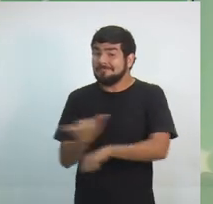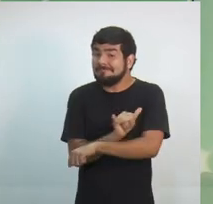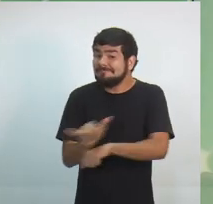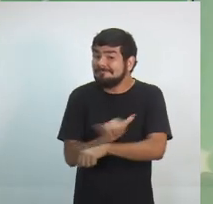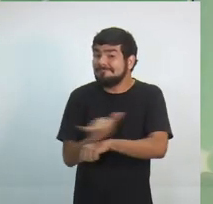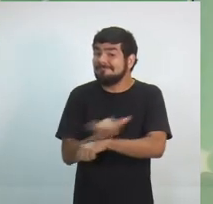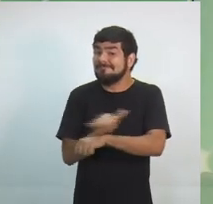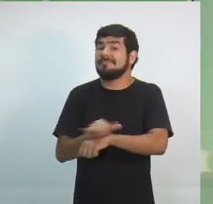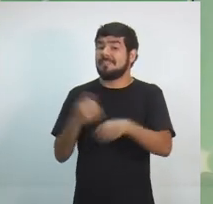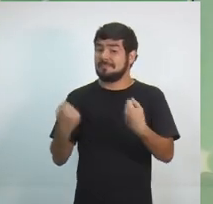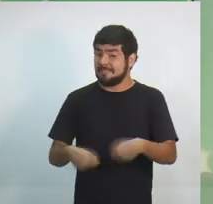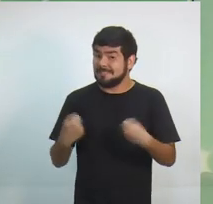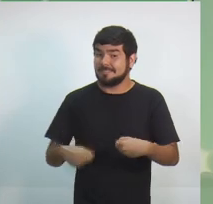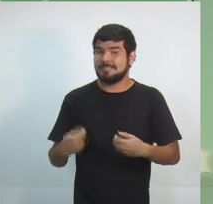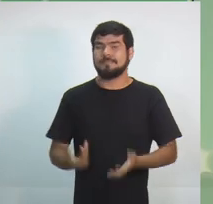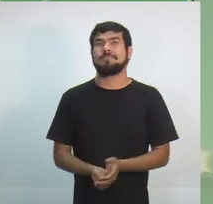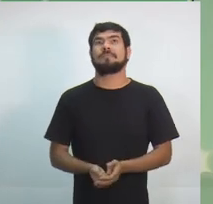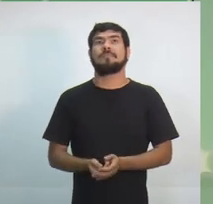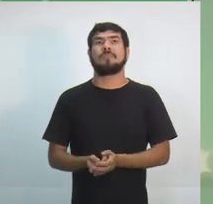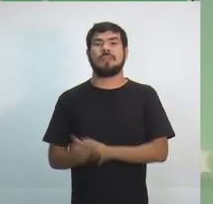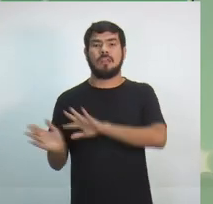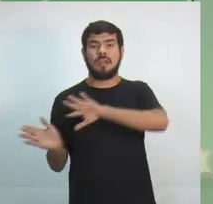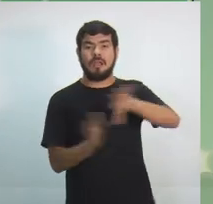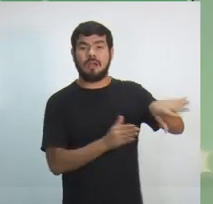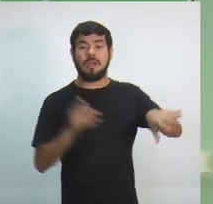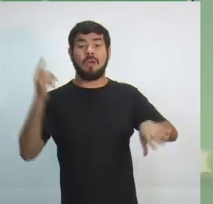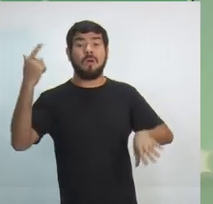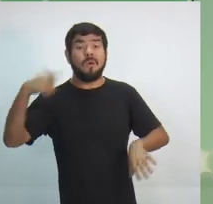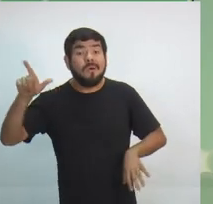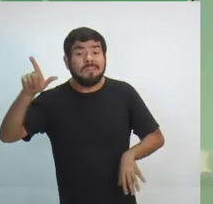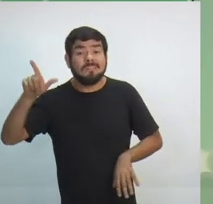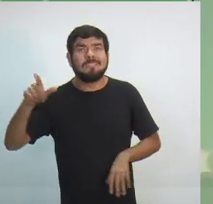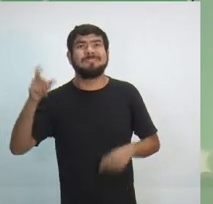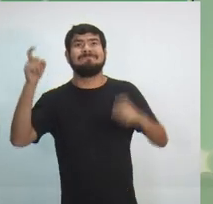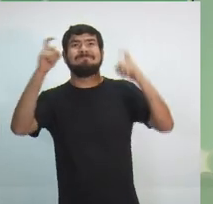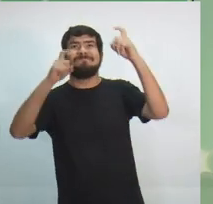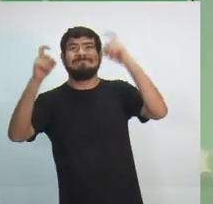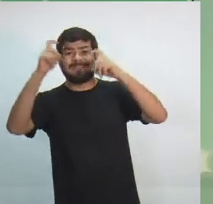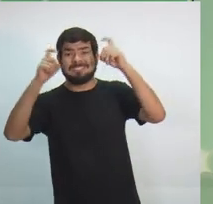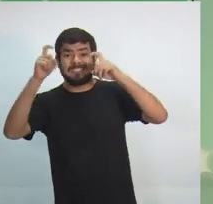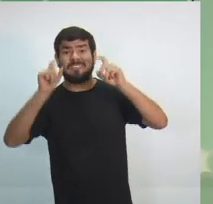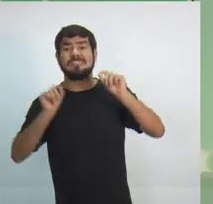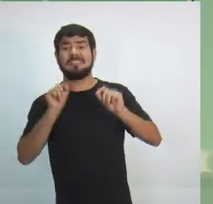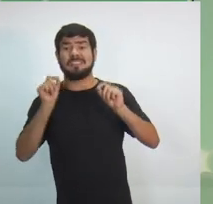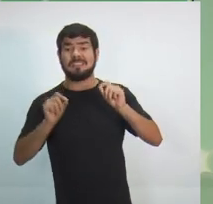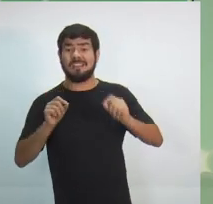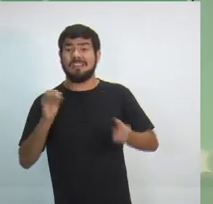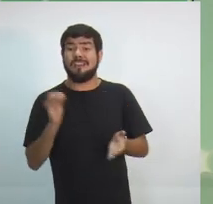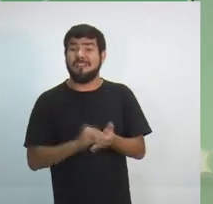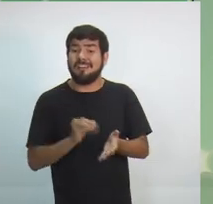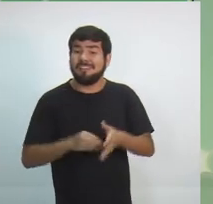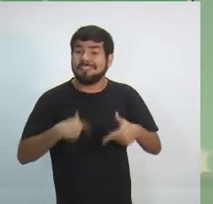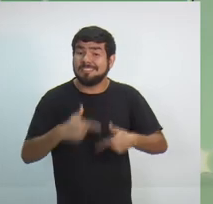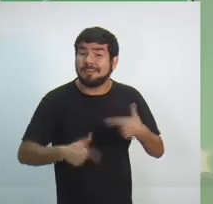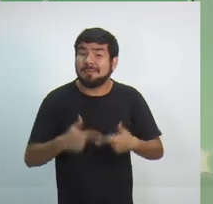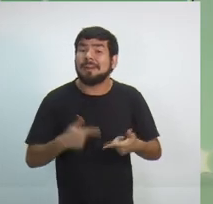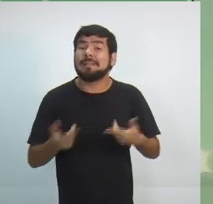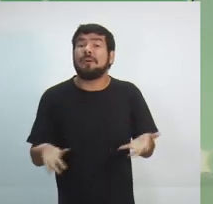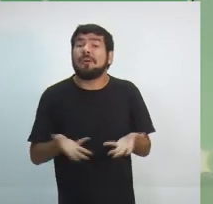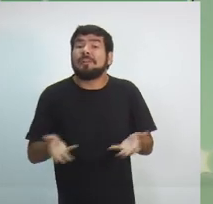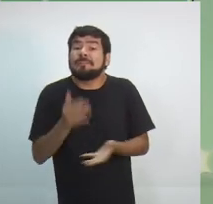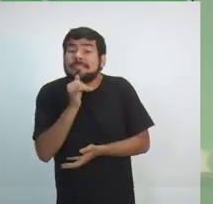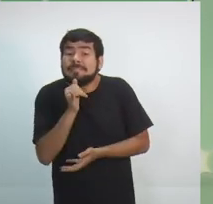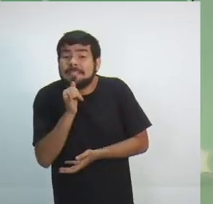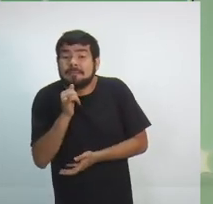preocupa muito é a questão do emprego no Distrito Industrial. Hoje, por exemplo, as pessoas que estão sendo contratadas é de